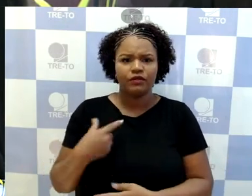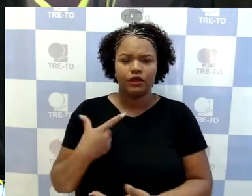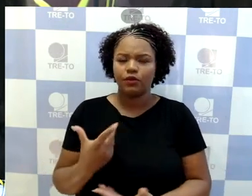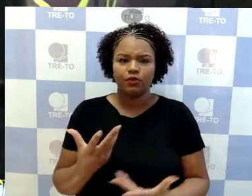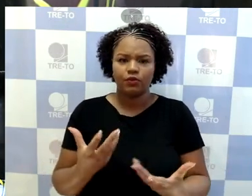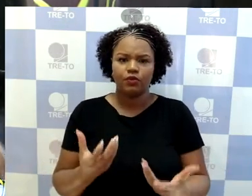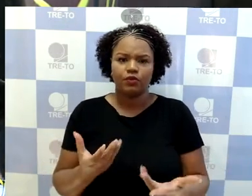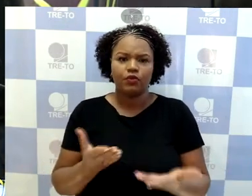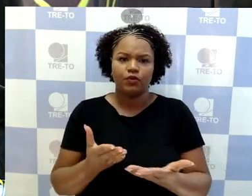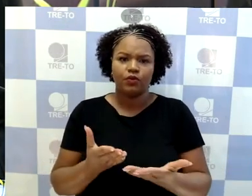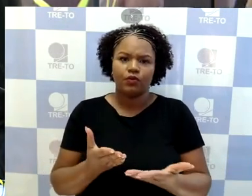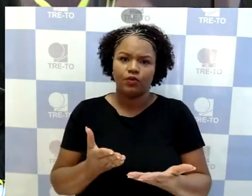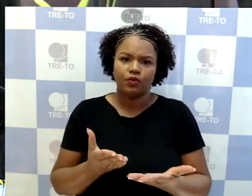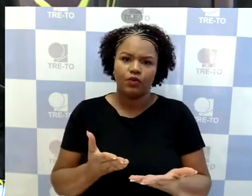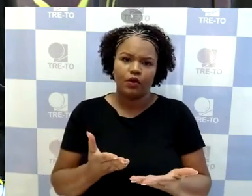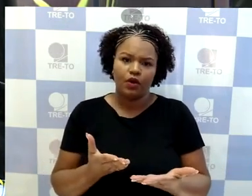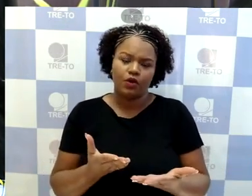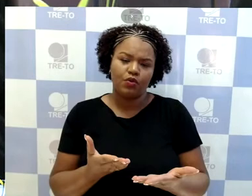Pelo não conhecimento.